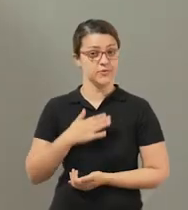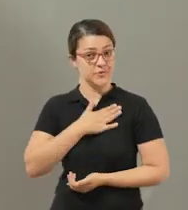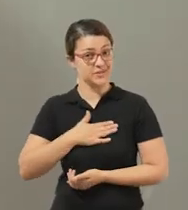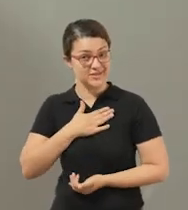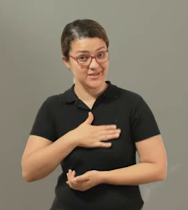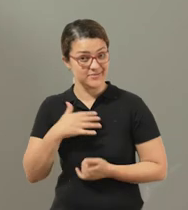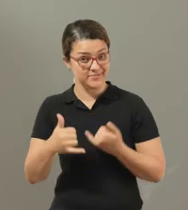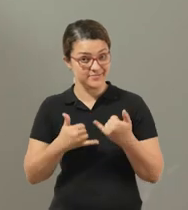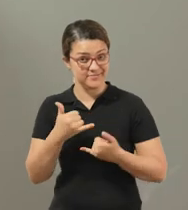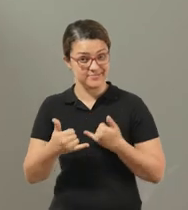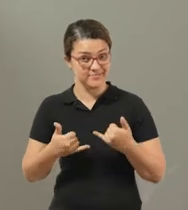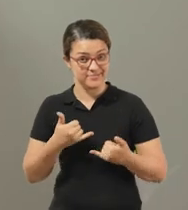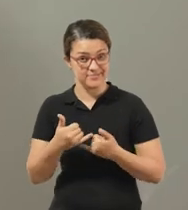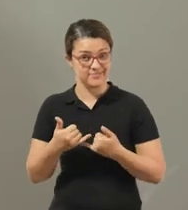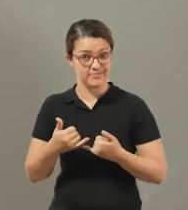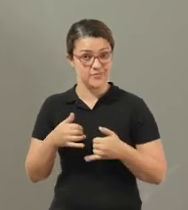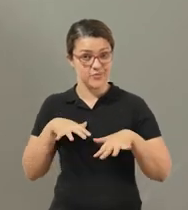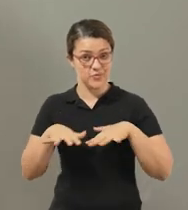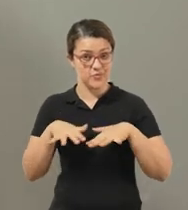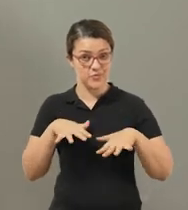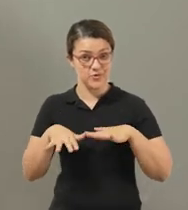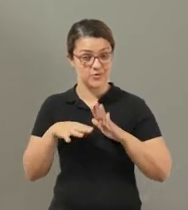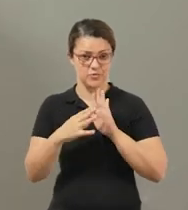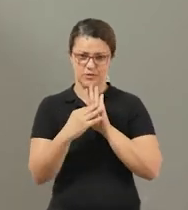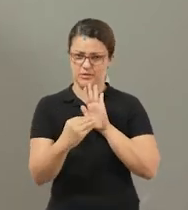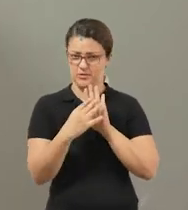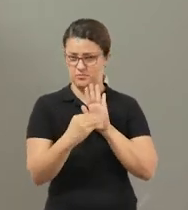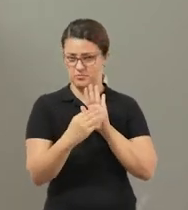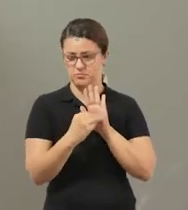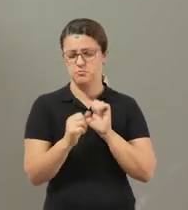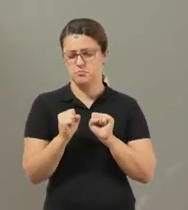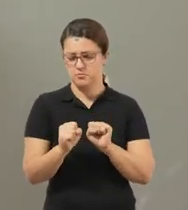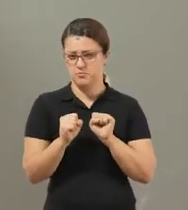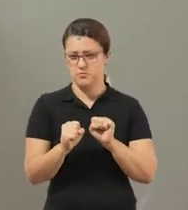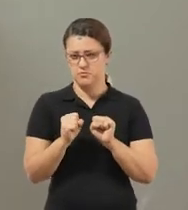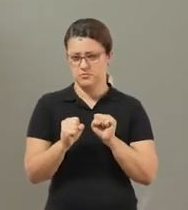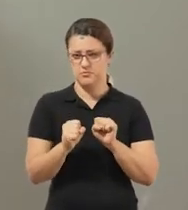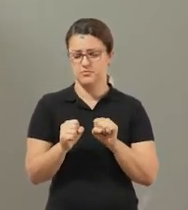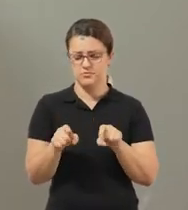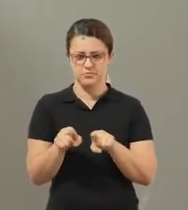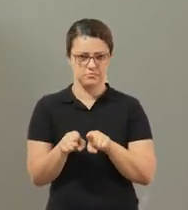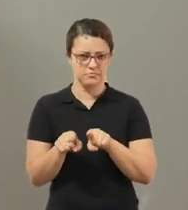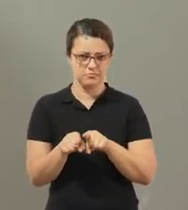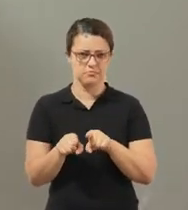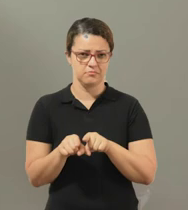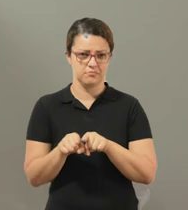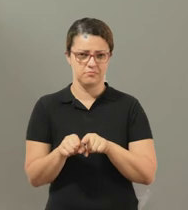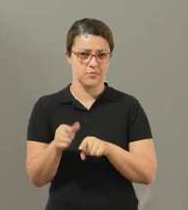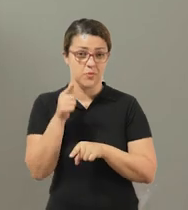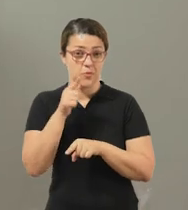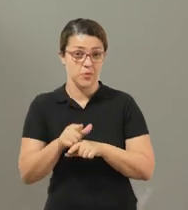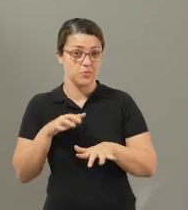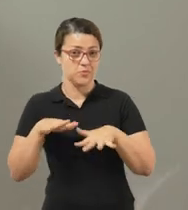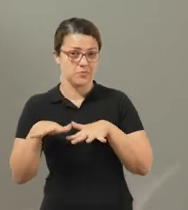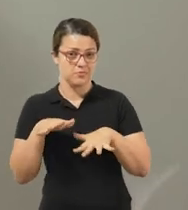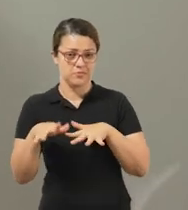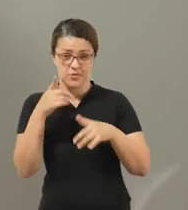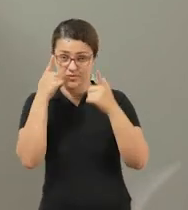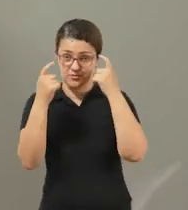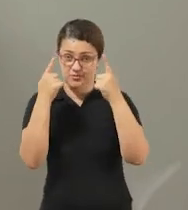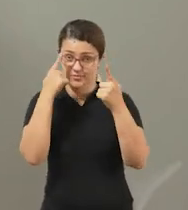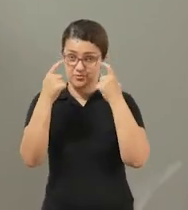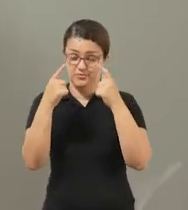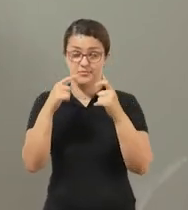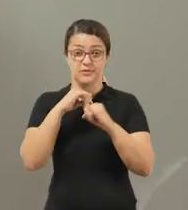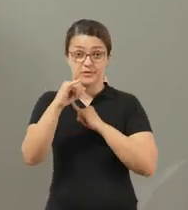Gostaram pessoal? Essas foram algumas posições Alguns exemplos Só que você pode fazer outras mais Conforme for a sua criatividade Tá bom?